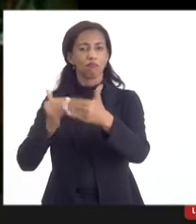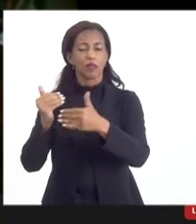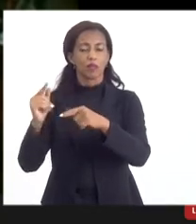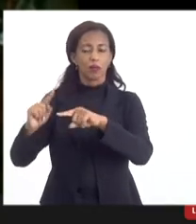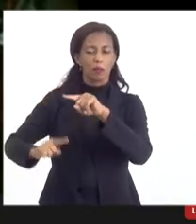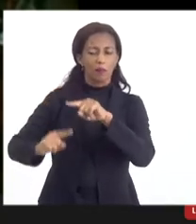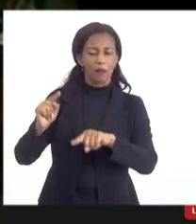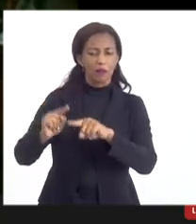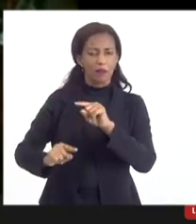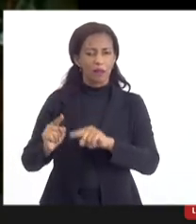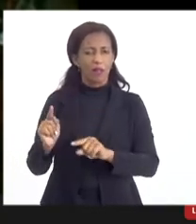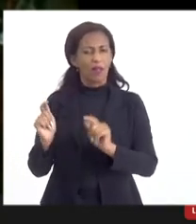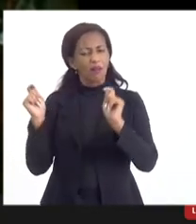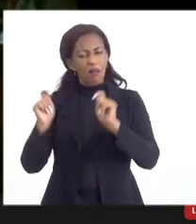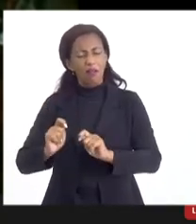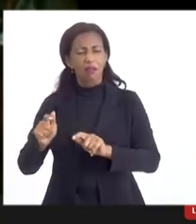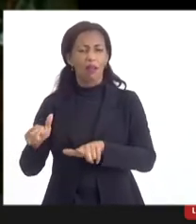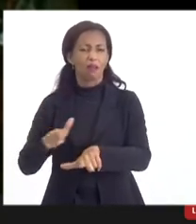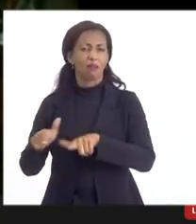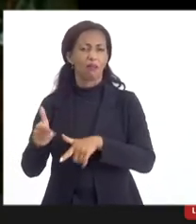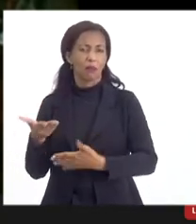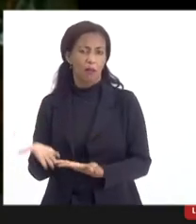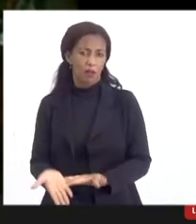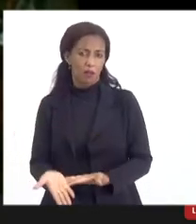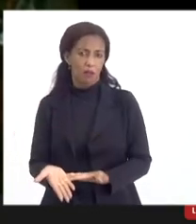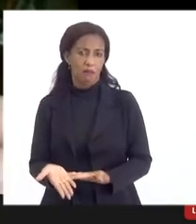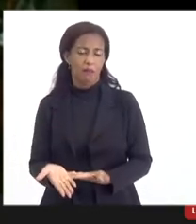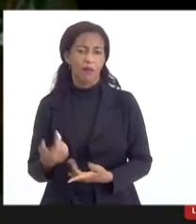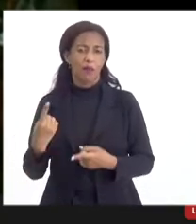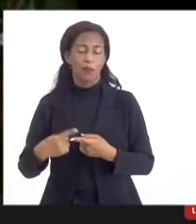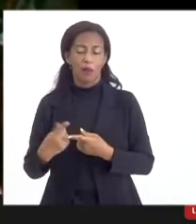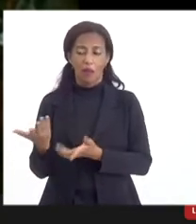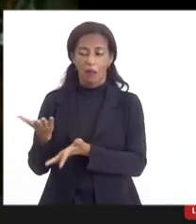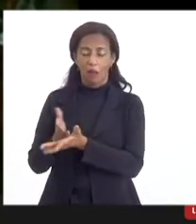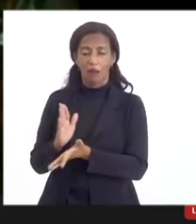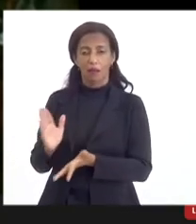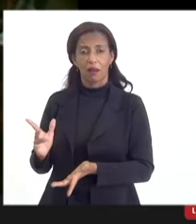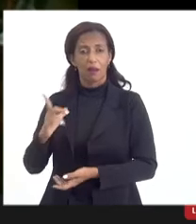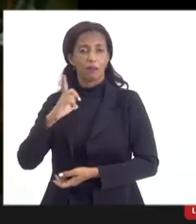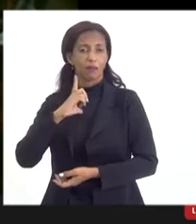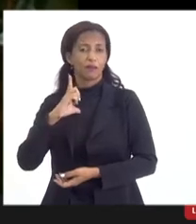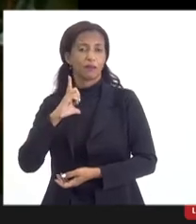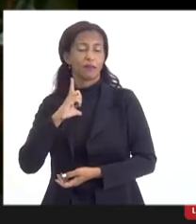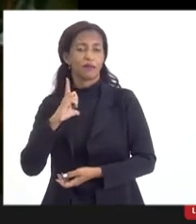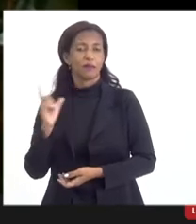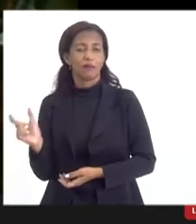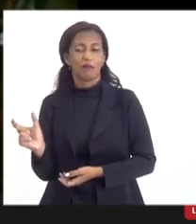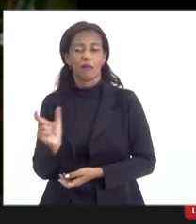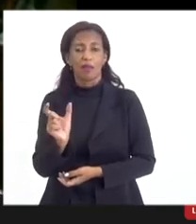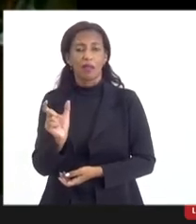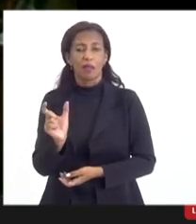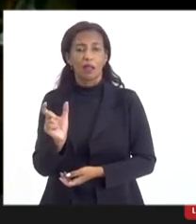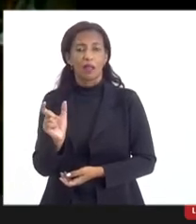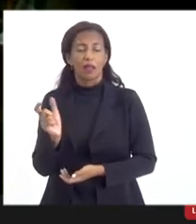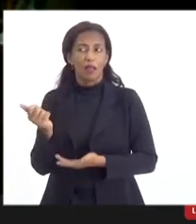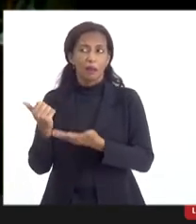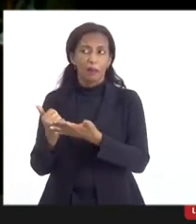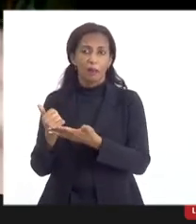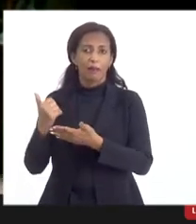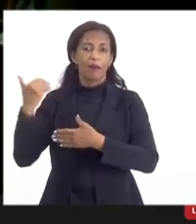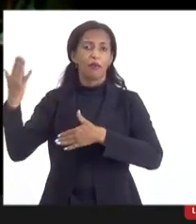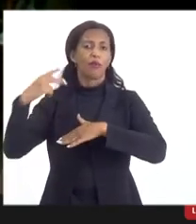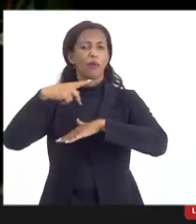que aí sim gera emprego aqui, porque o componente acaba sendo capaz de fornecer até para a exportação.